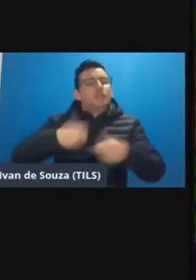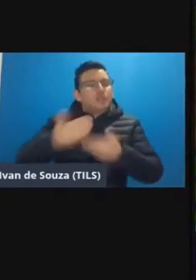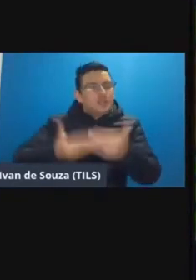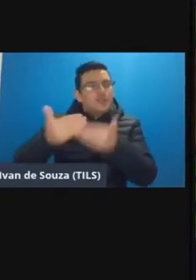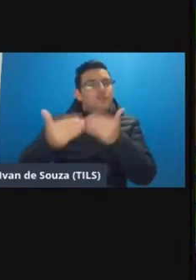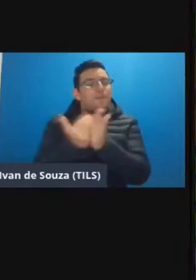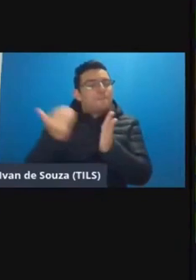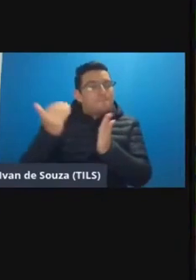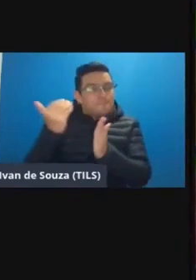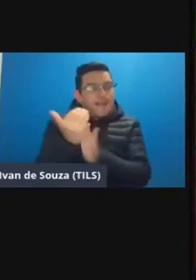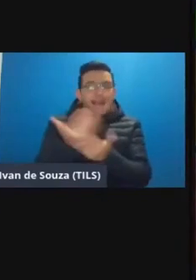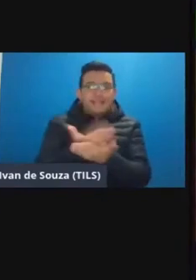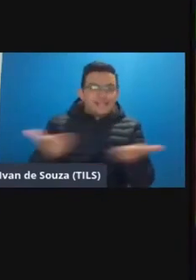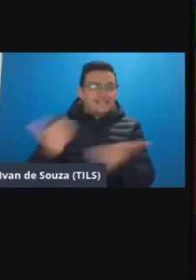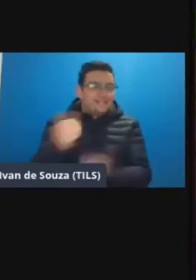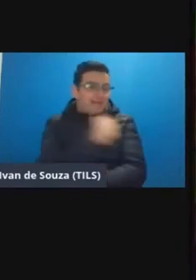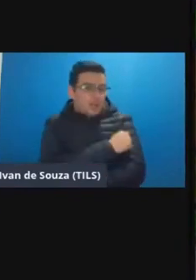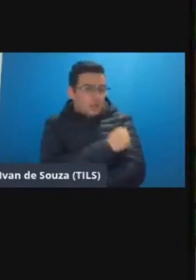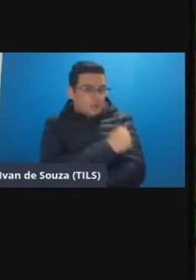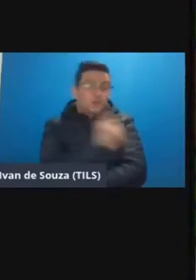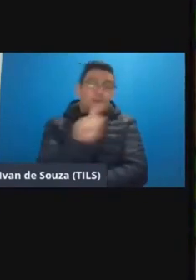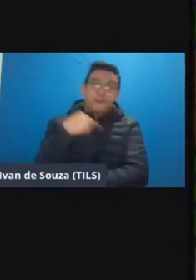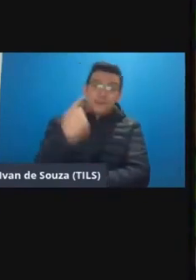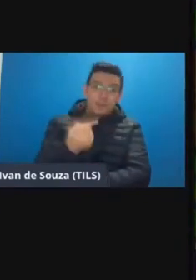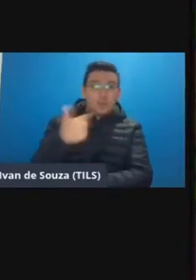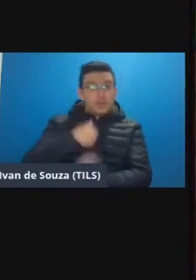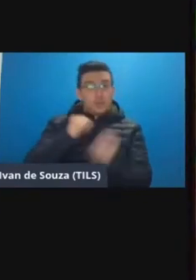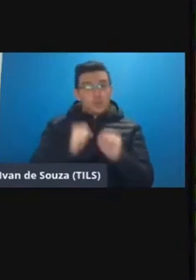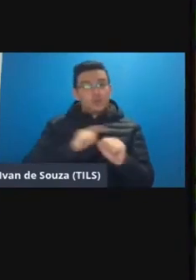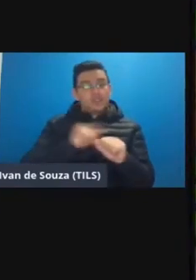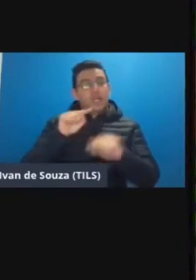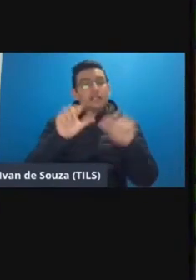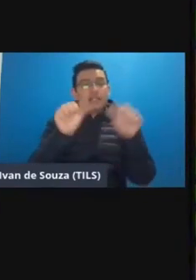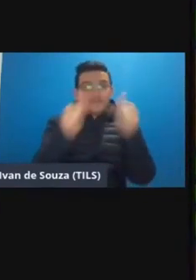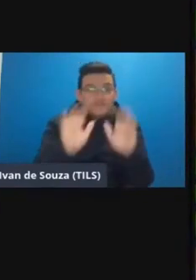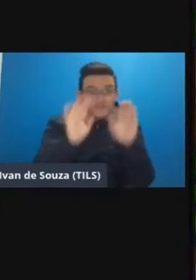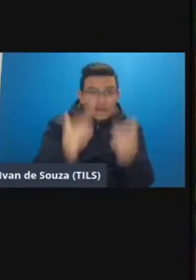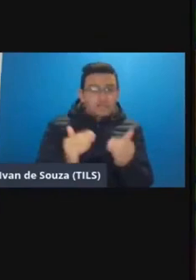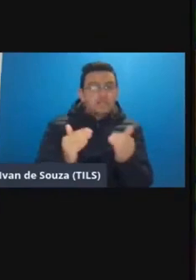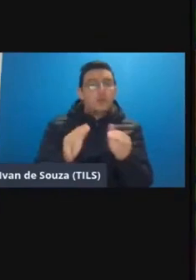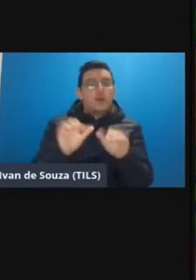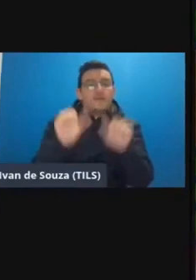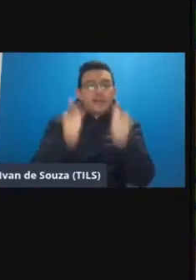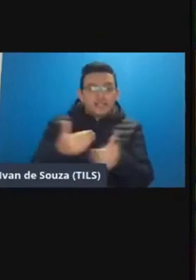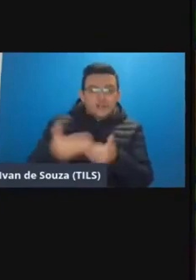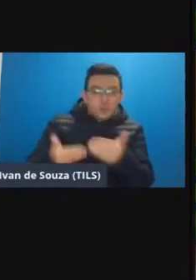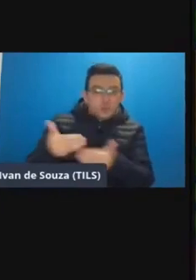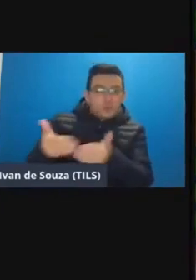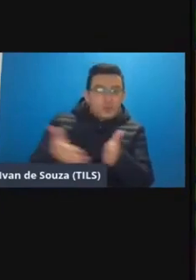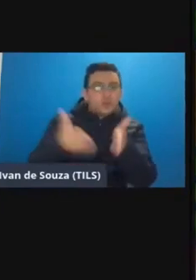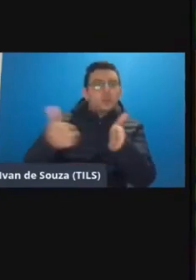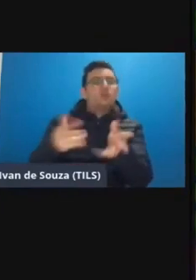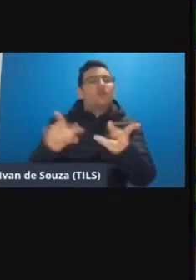mais né nesses estudantes é depois eu posso ter essa avaliação formativa de percurso durante o percurso que vai me dando